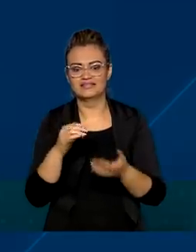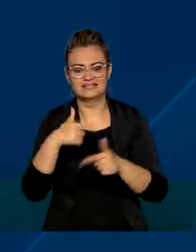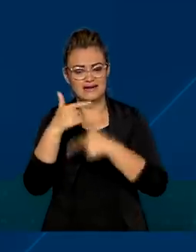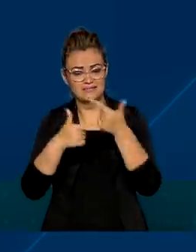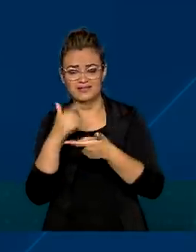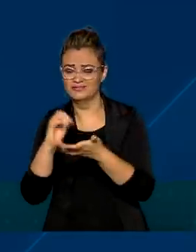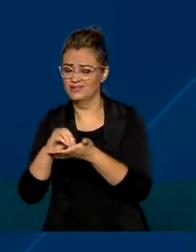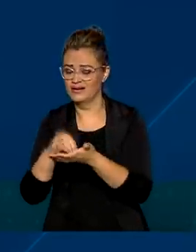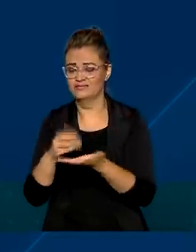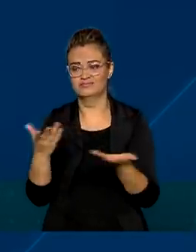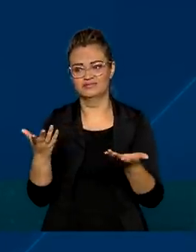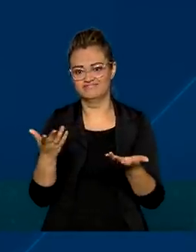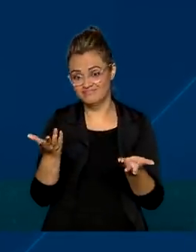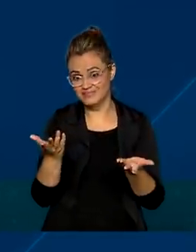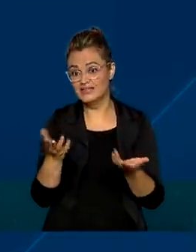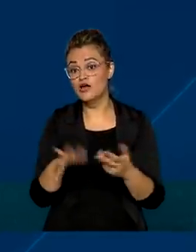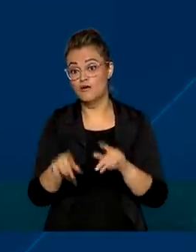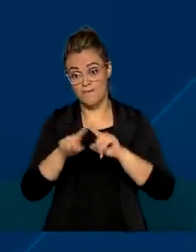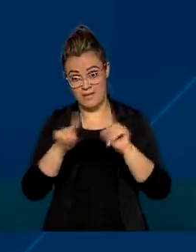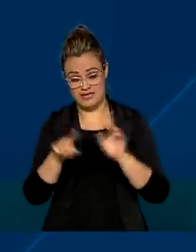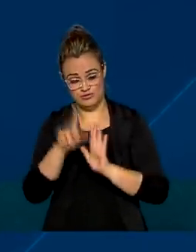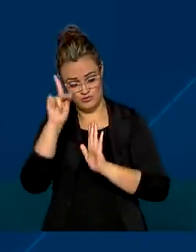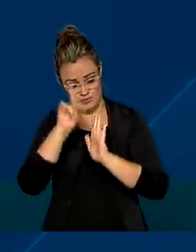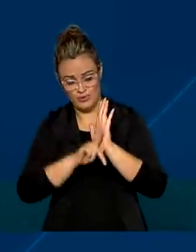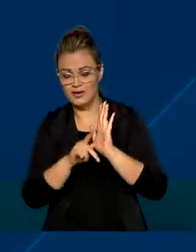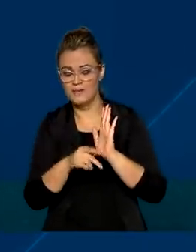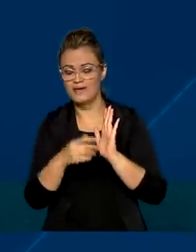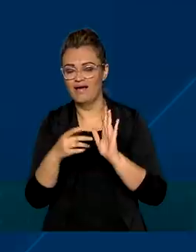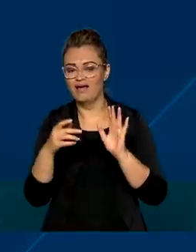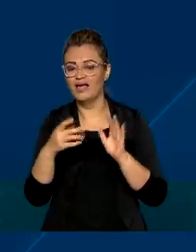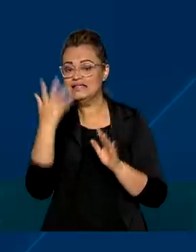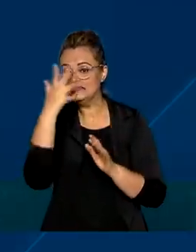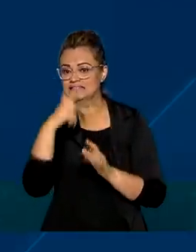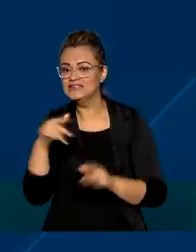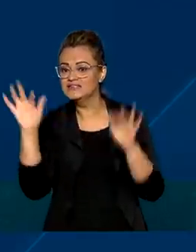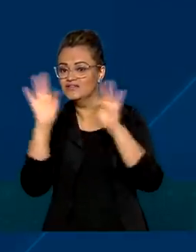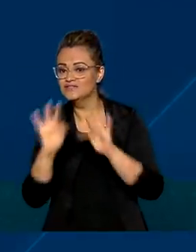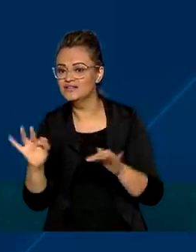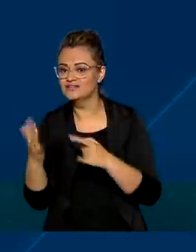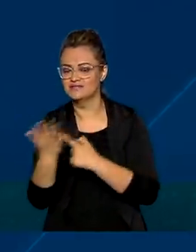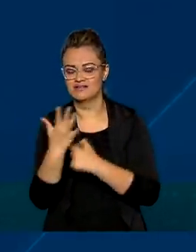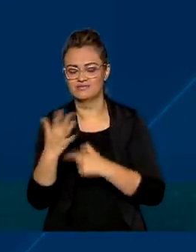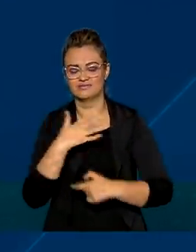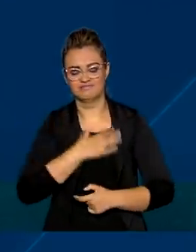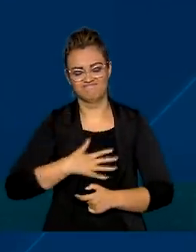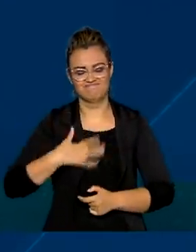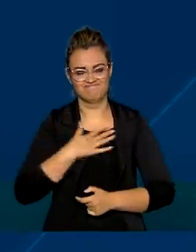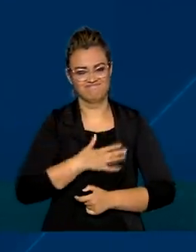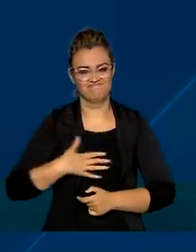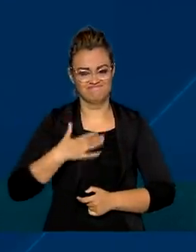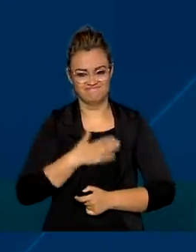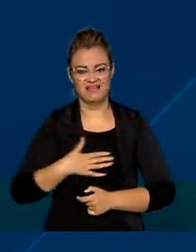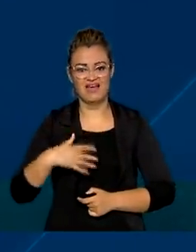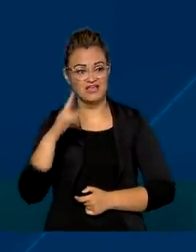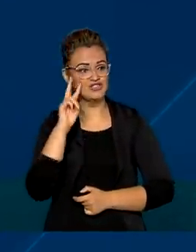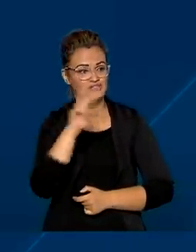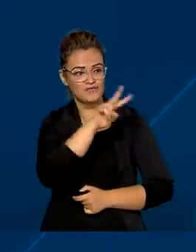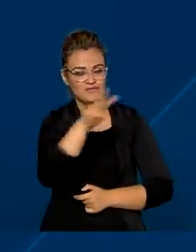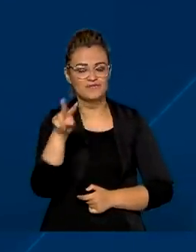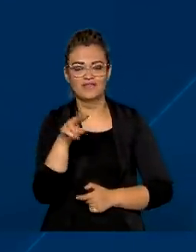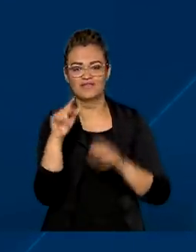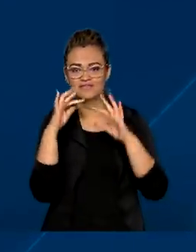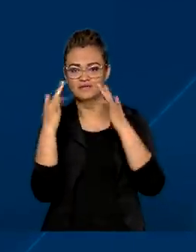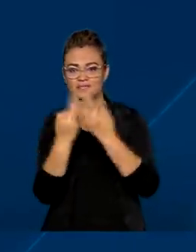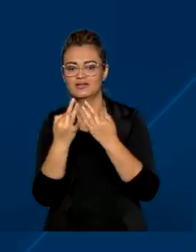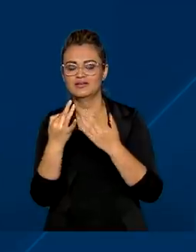emprego, tudo. Estar no programa Criança Feliz é muito gratificante. A gente vê as famílias da